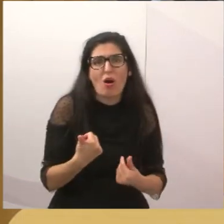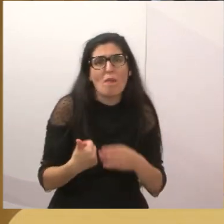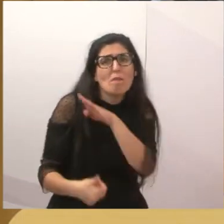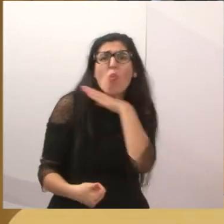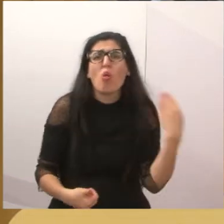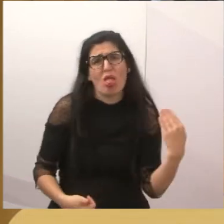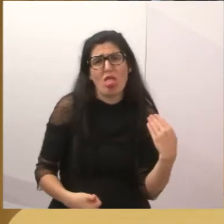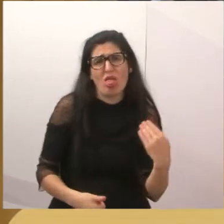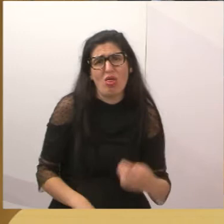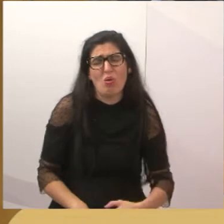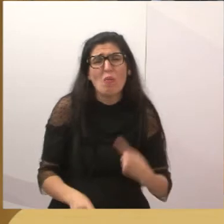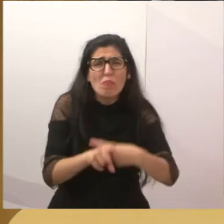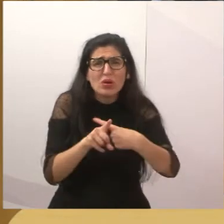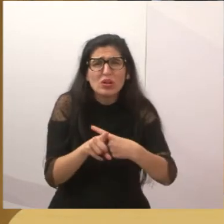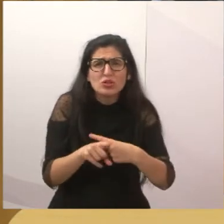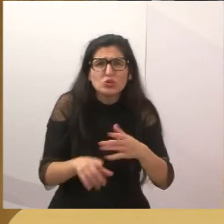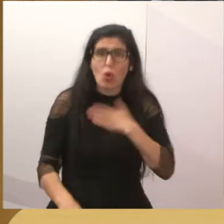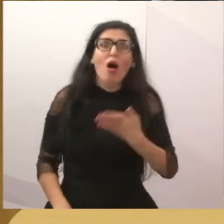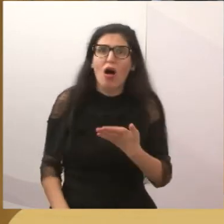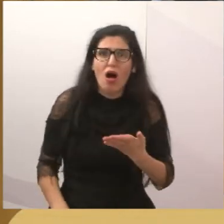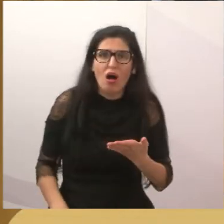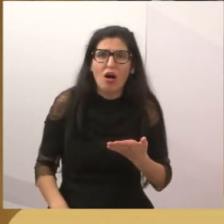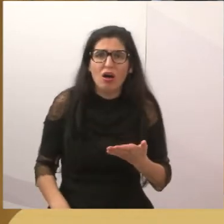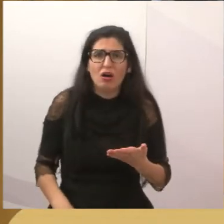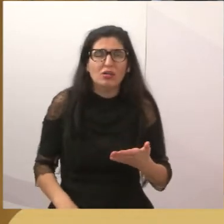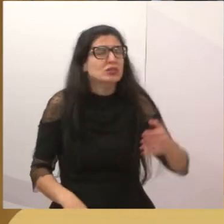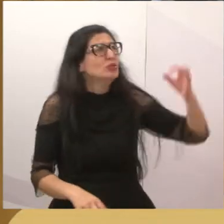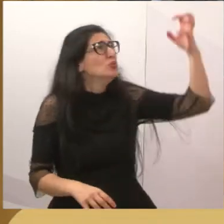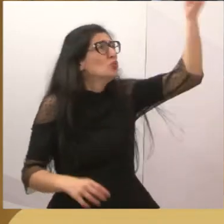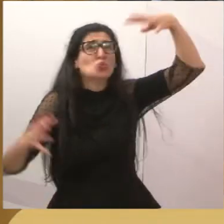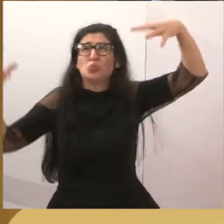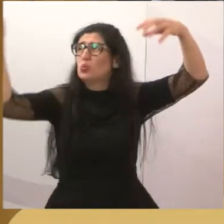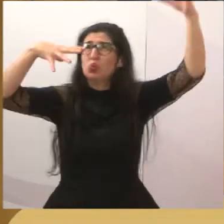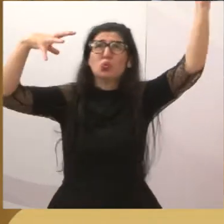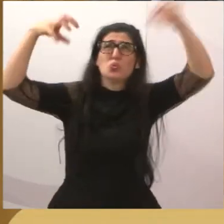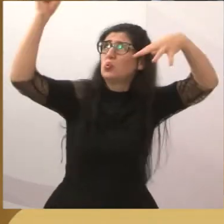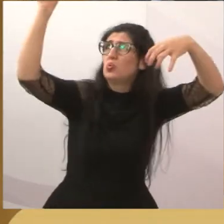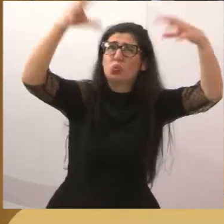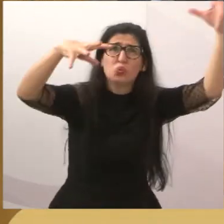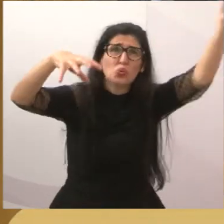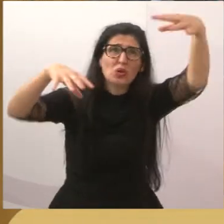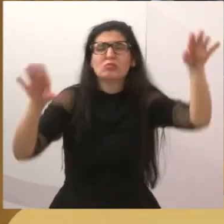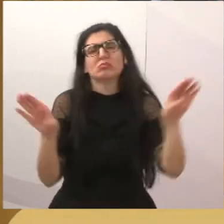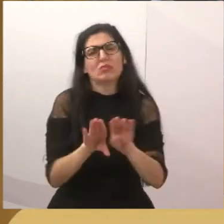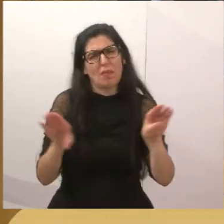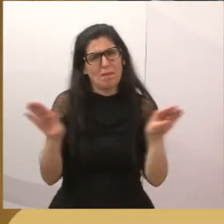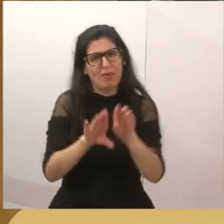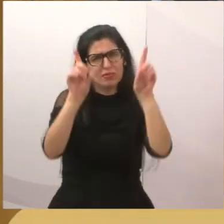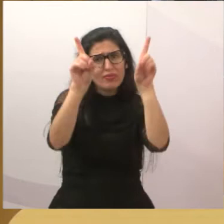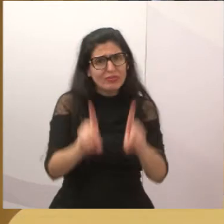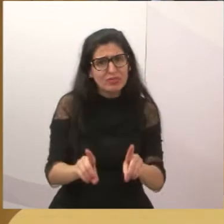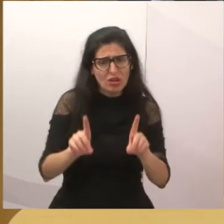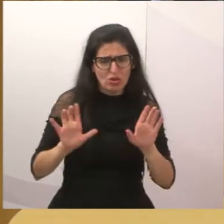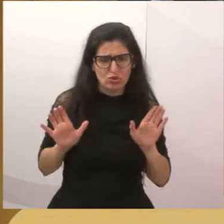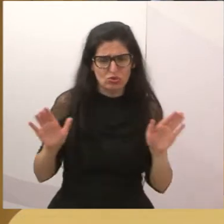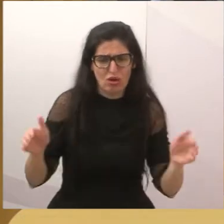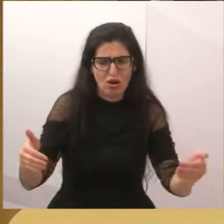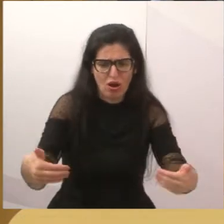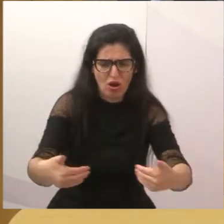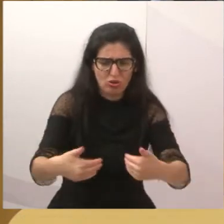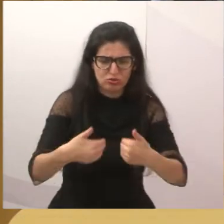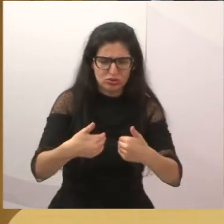Não são só os animais. Nós estamos cansados de saber que autistas também sofrem com isso. Eles perdem o seu senso de